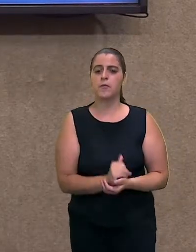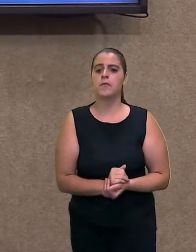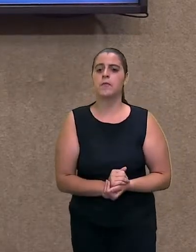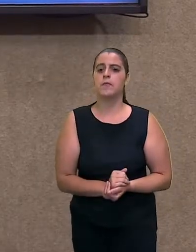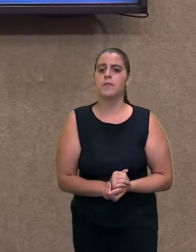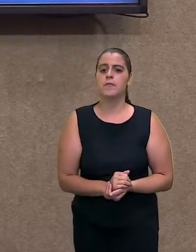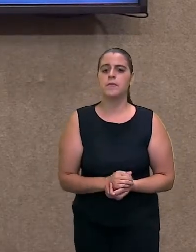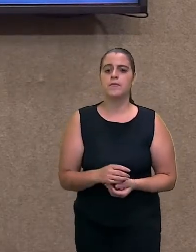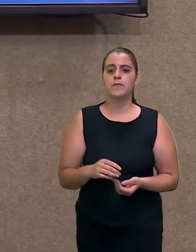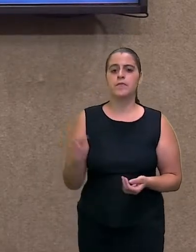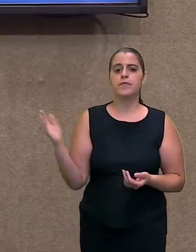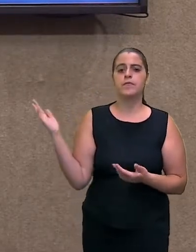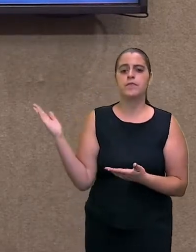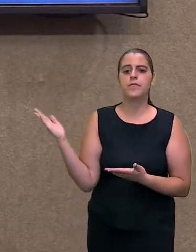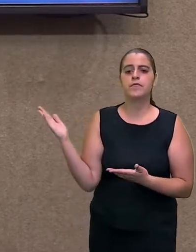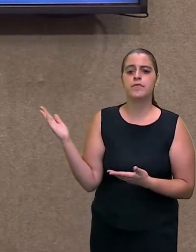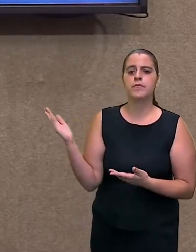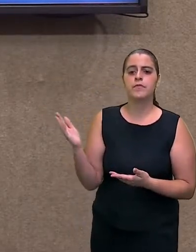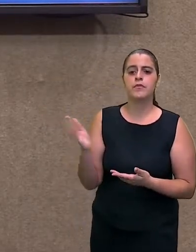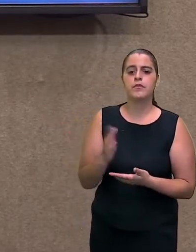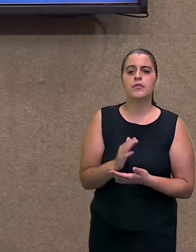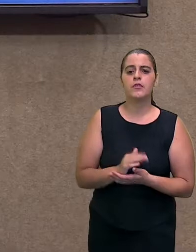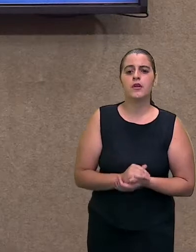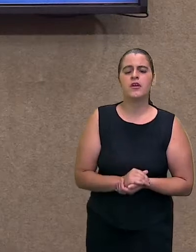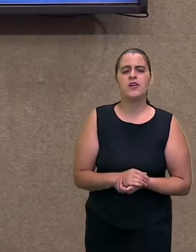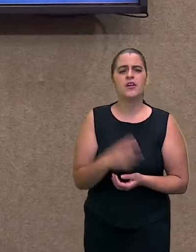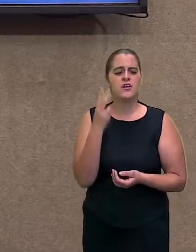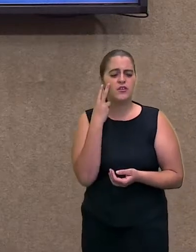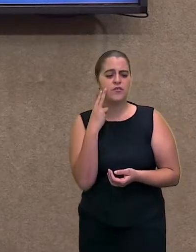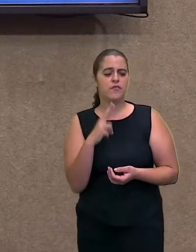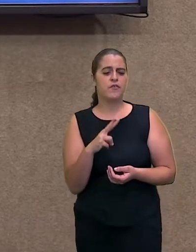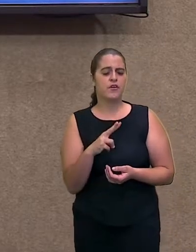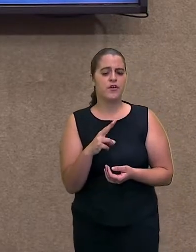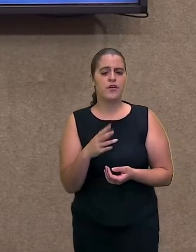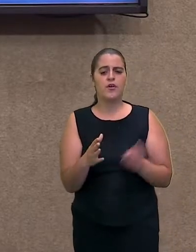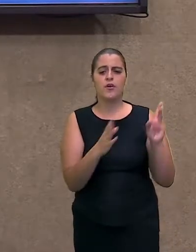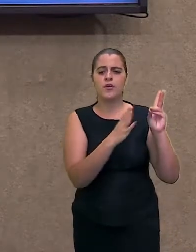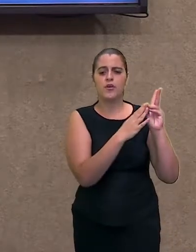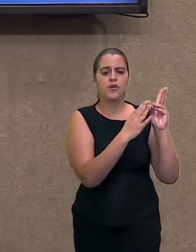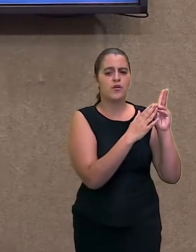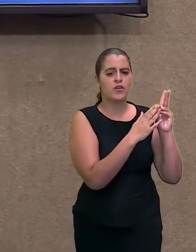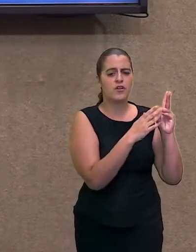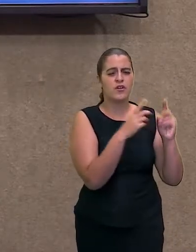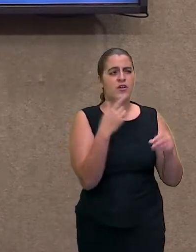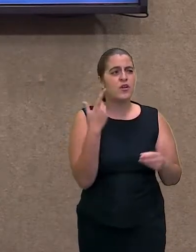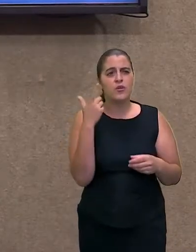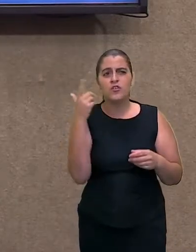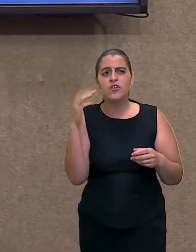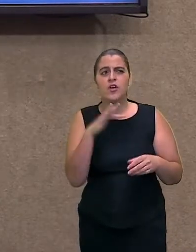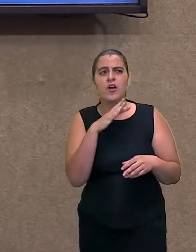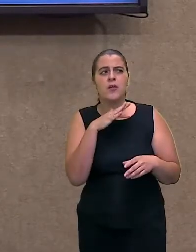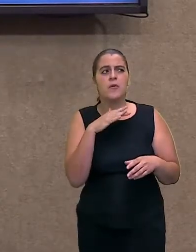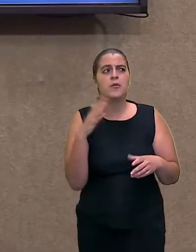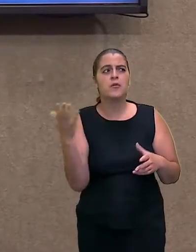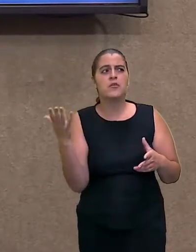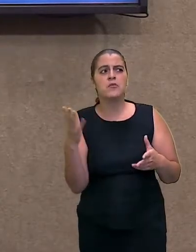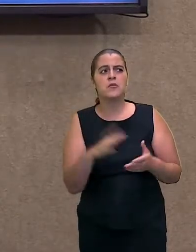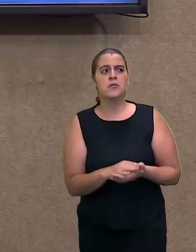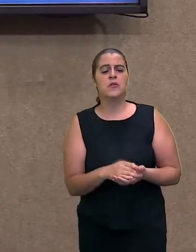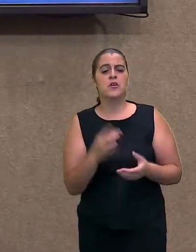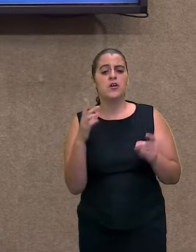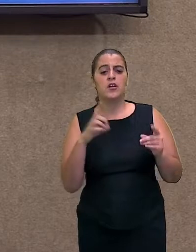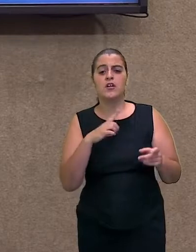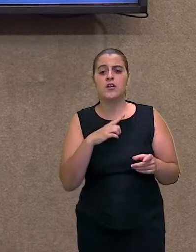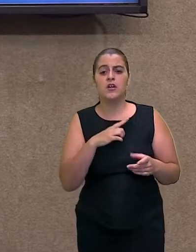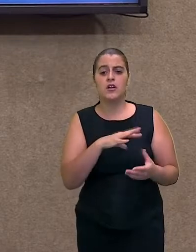Chegaram aqui em Pindorama, eles viram que os índios não tinham noção da terra